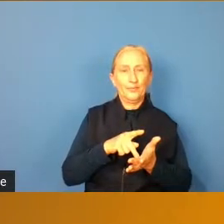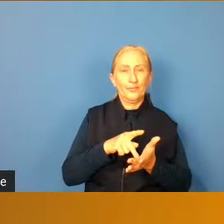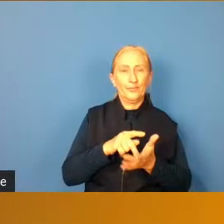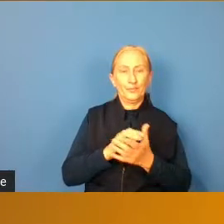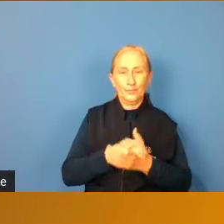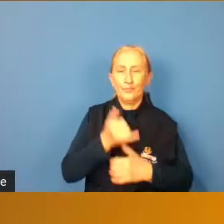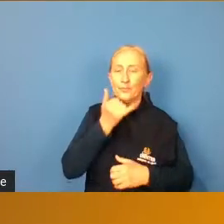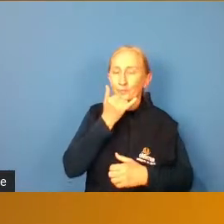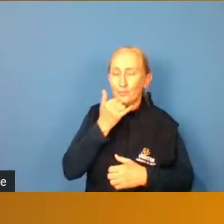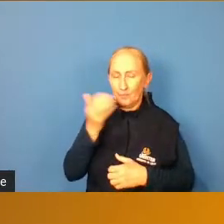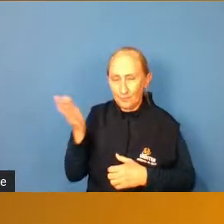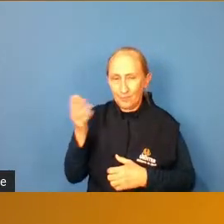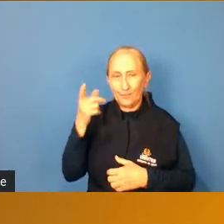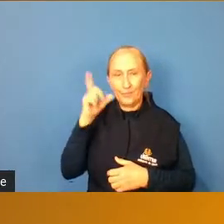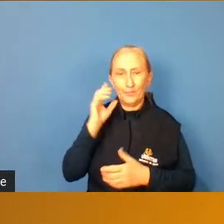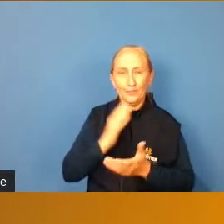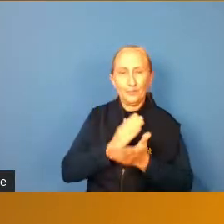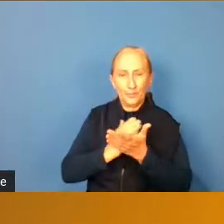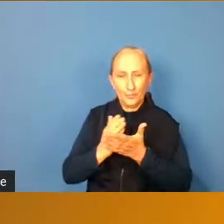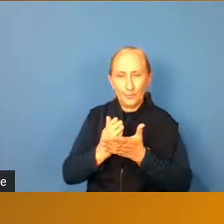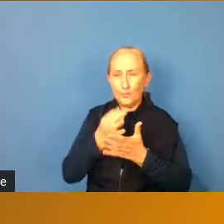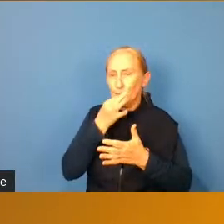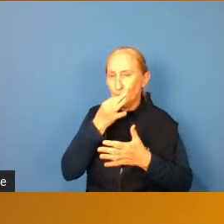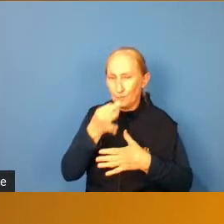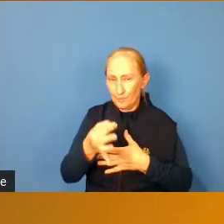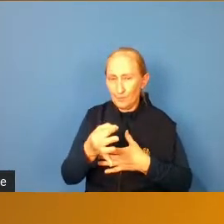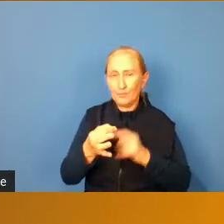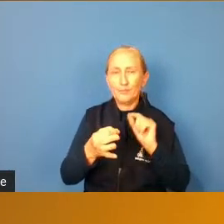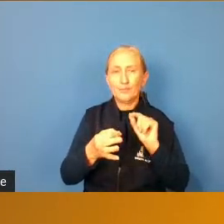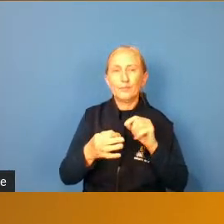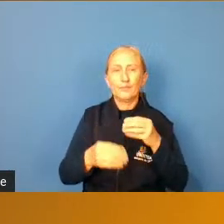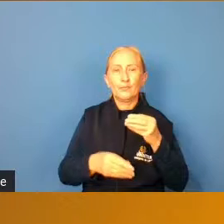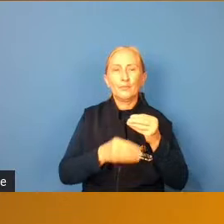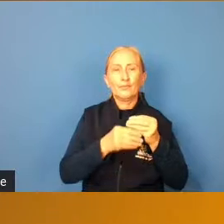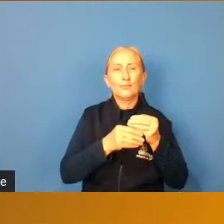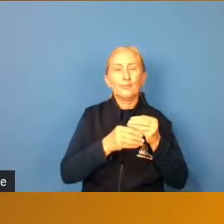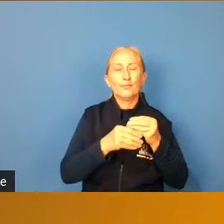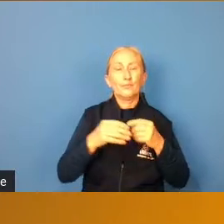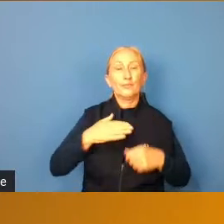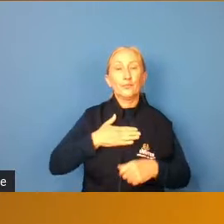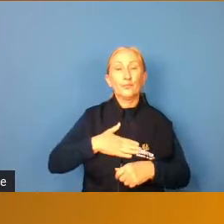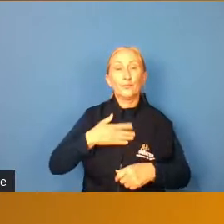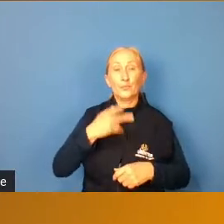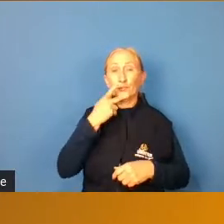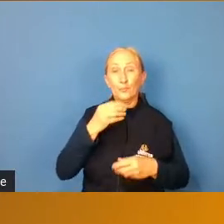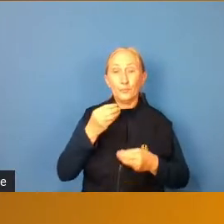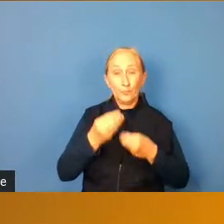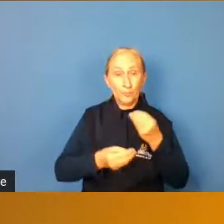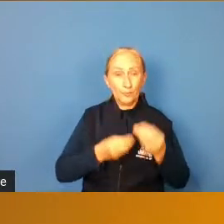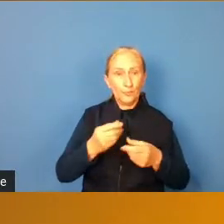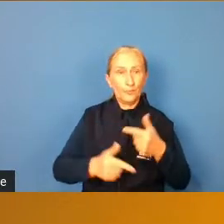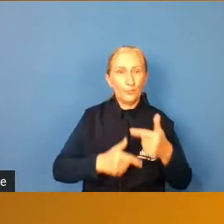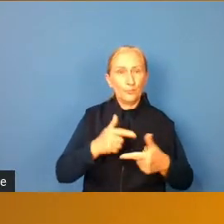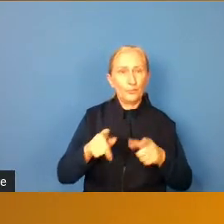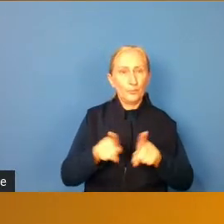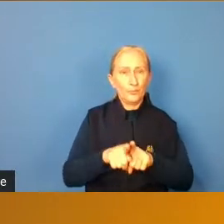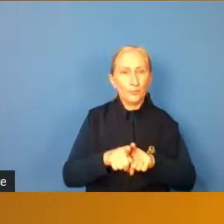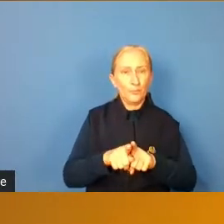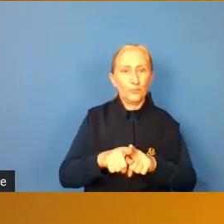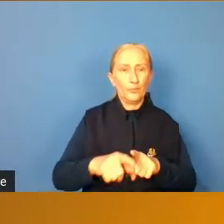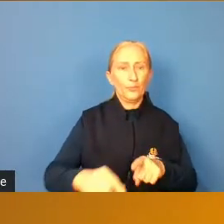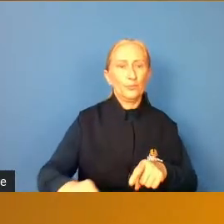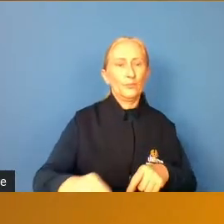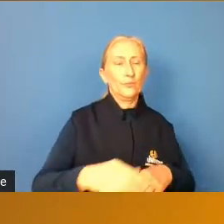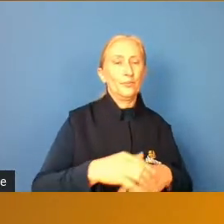desculpa Wesley antes de você fazer o seu comentário eu gostaria de fazer só uma colocação sobre o trabalho em si né